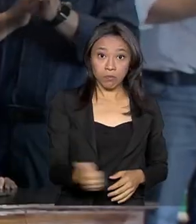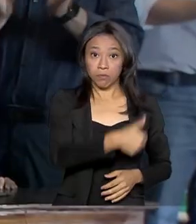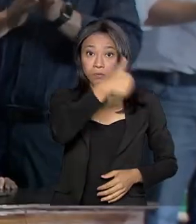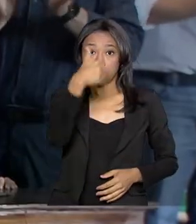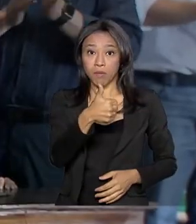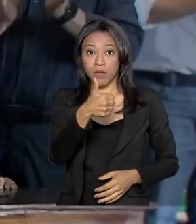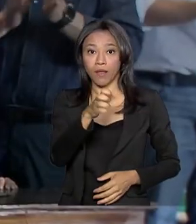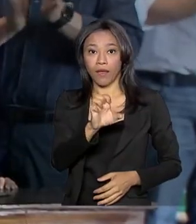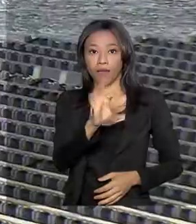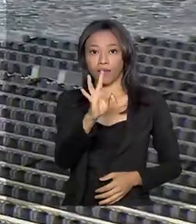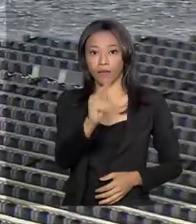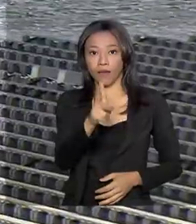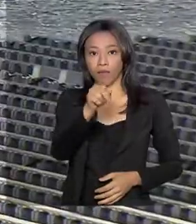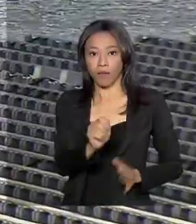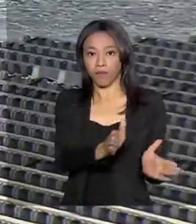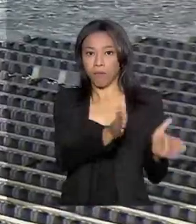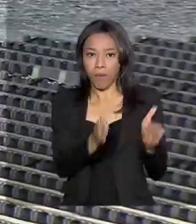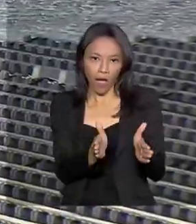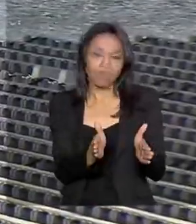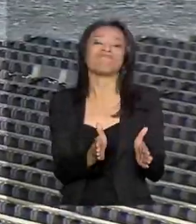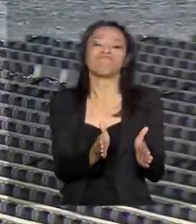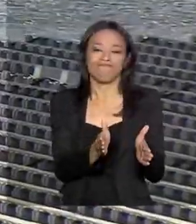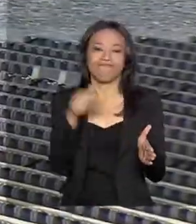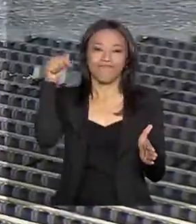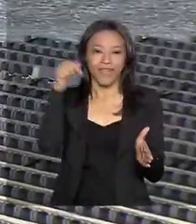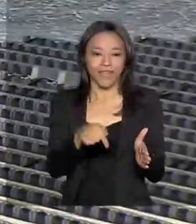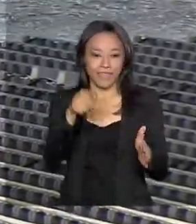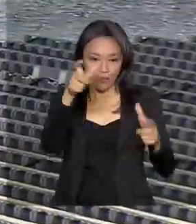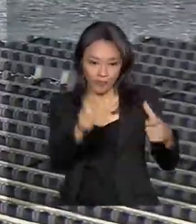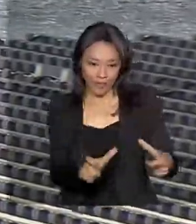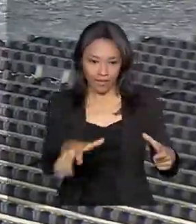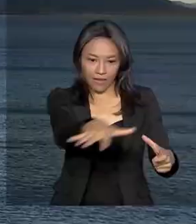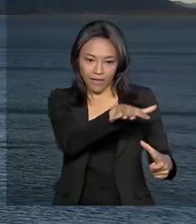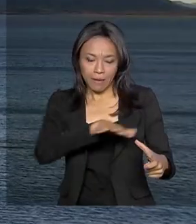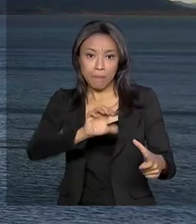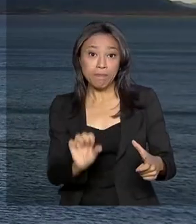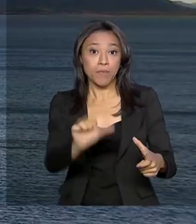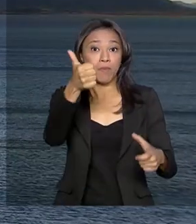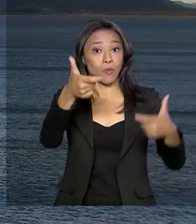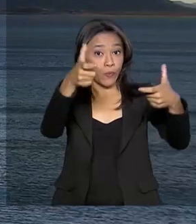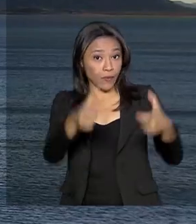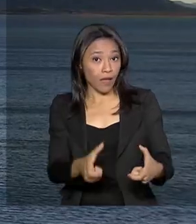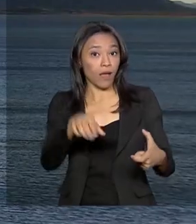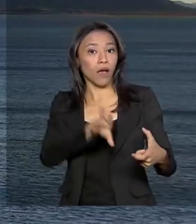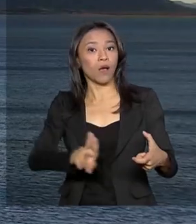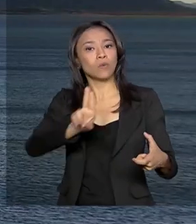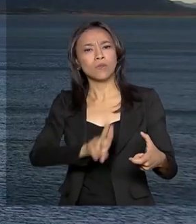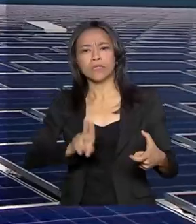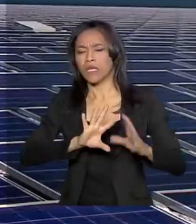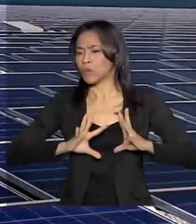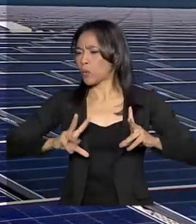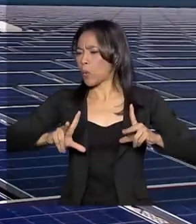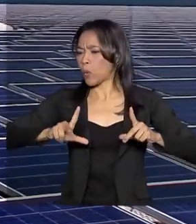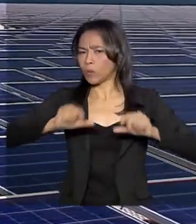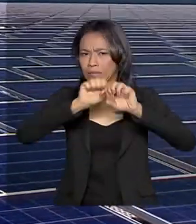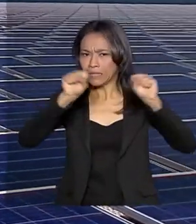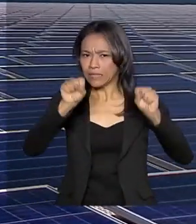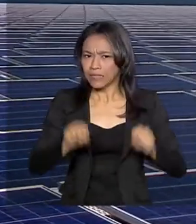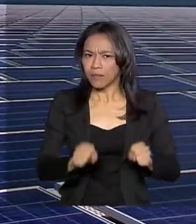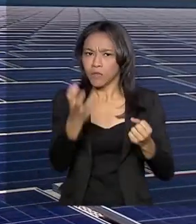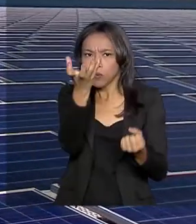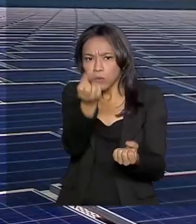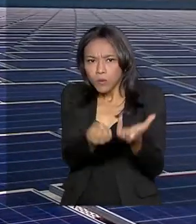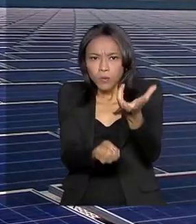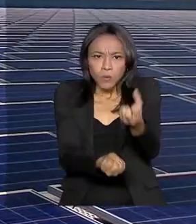do projeto da usina solar flutuante, Sobradinho se tornou a primeira região a utilizar todo o sistema de transmissão de